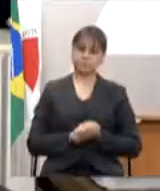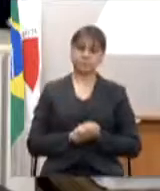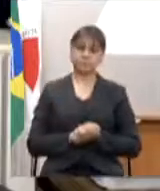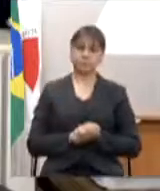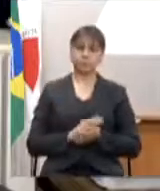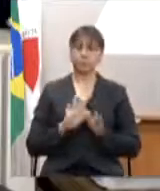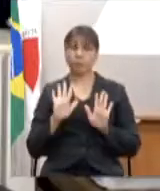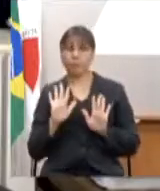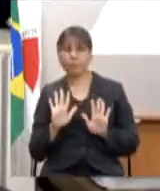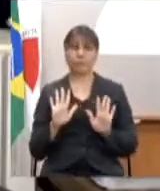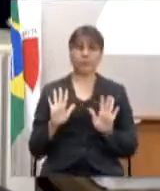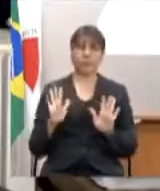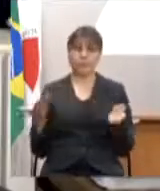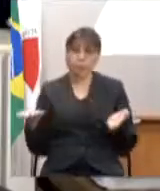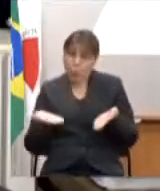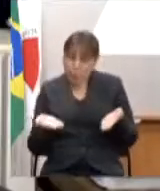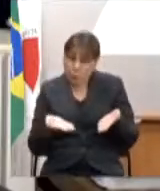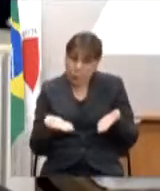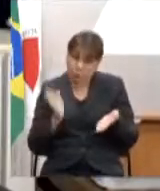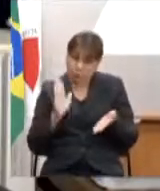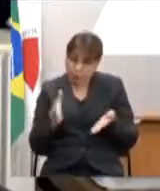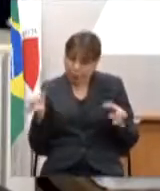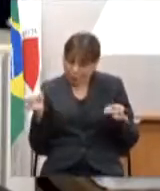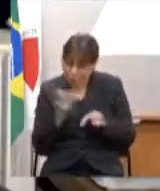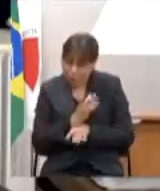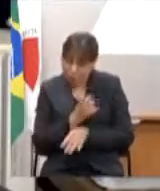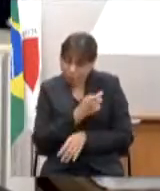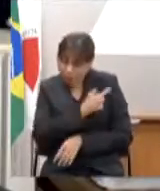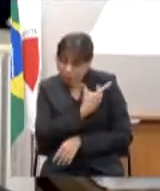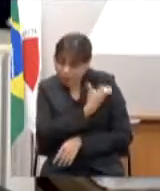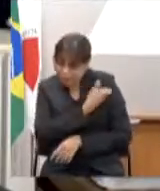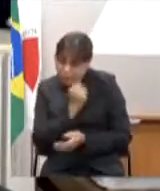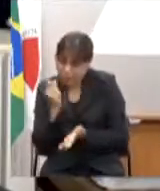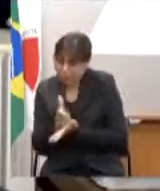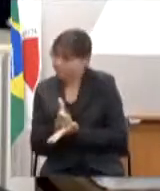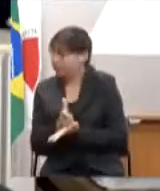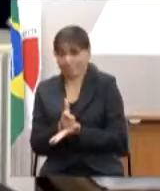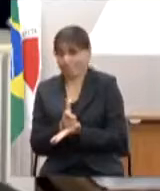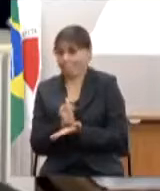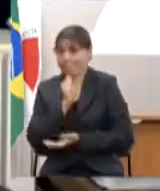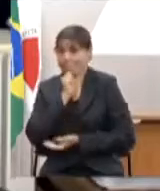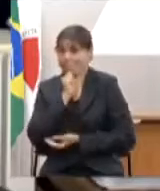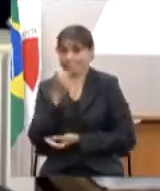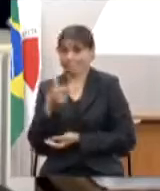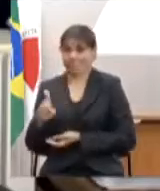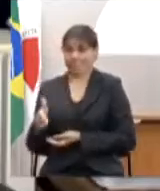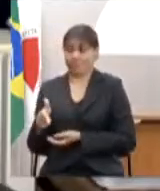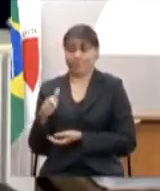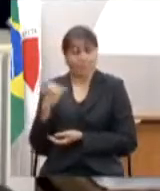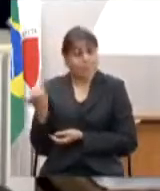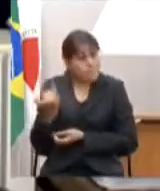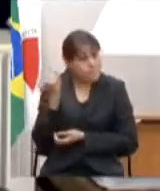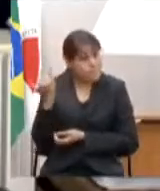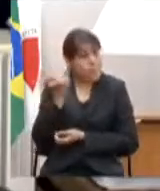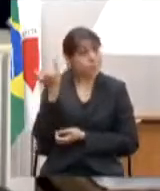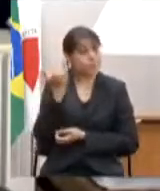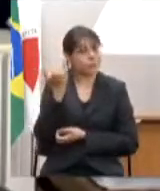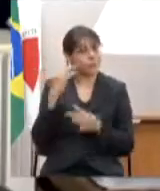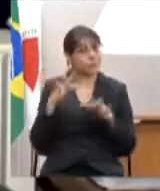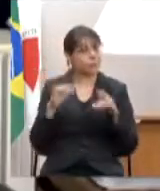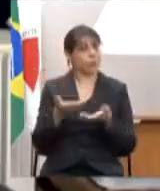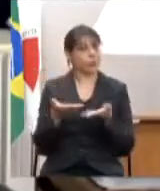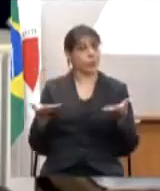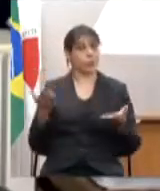nós não temos hoje vacina pronta para ser adquirida. Eu acho que isso é muito importante, que à luz da lei,